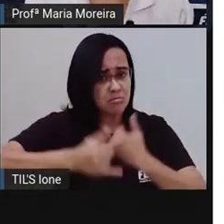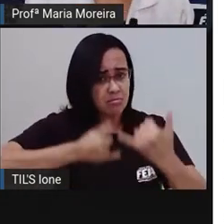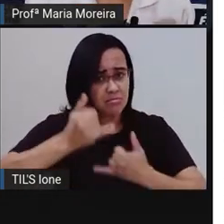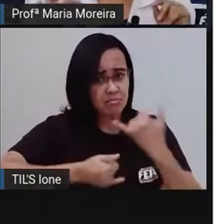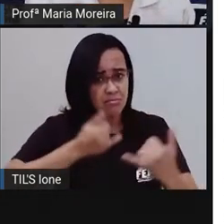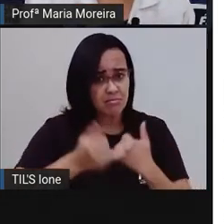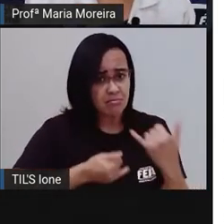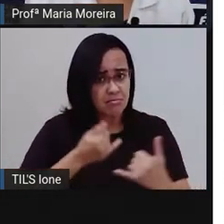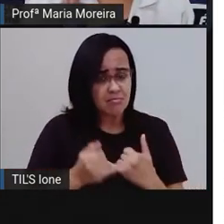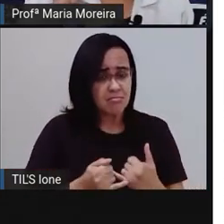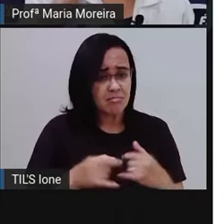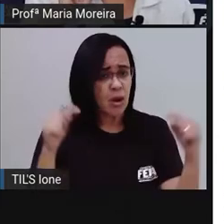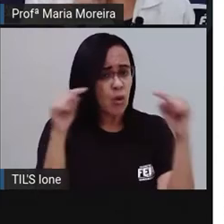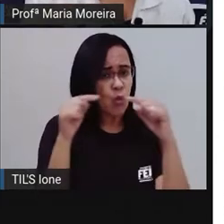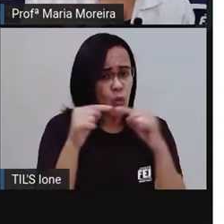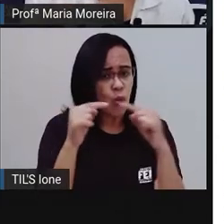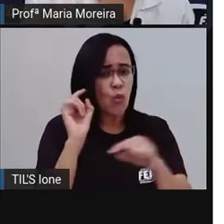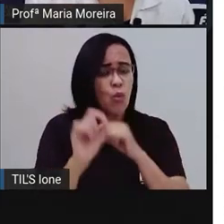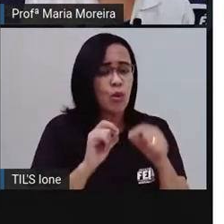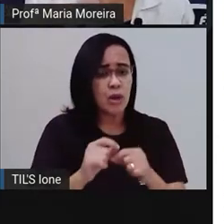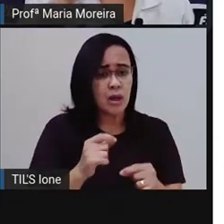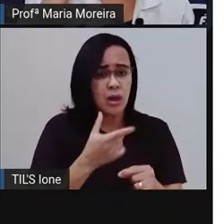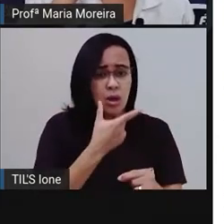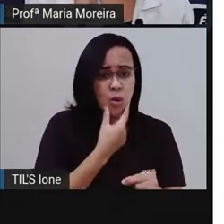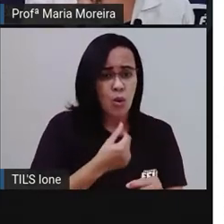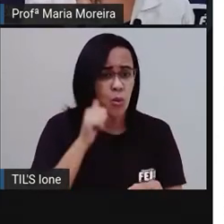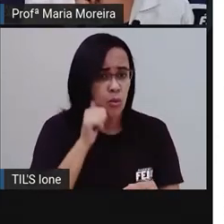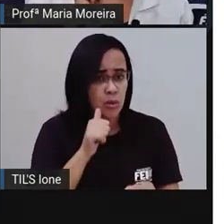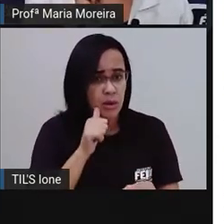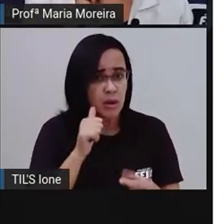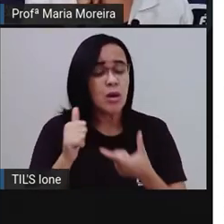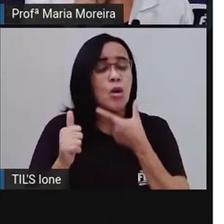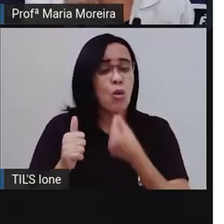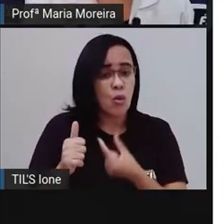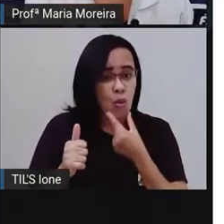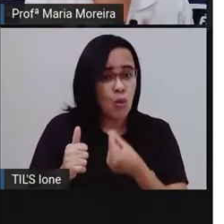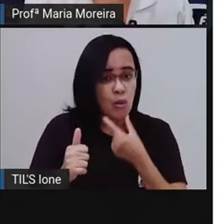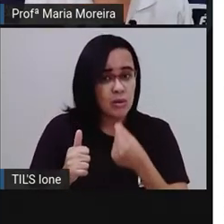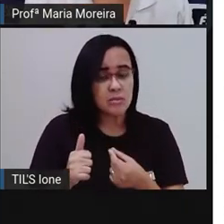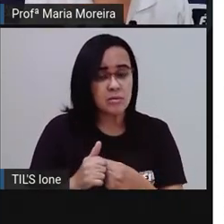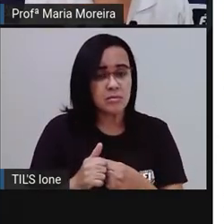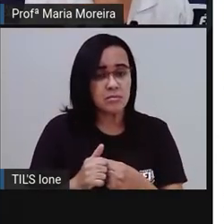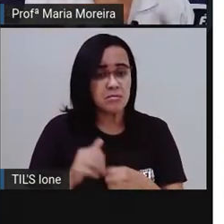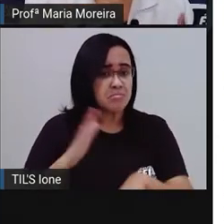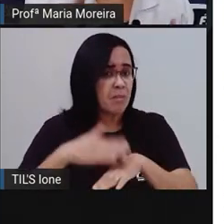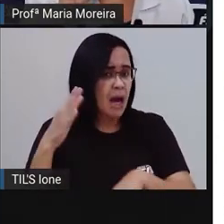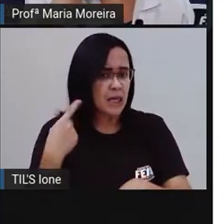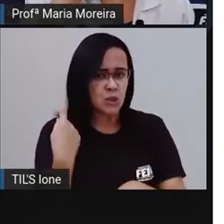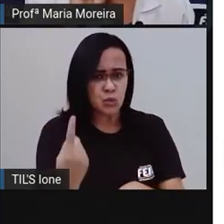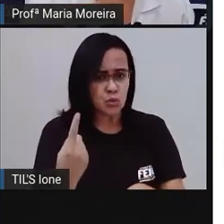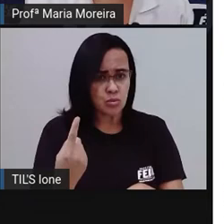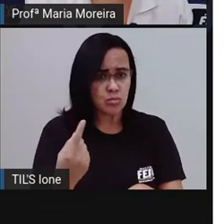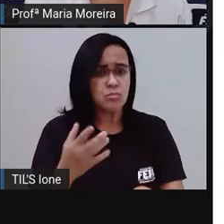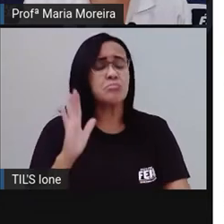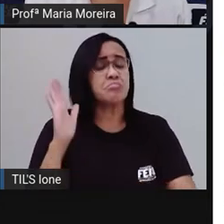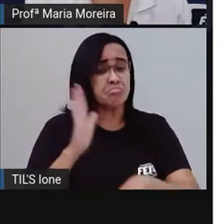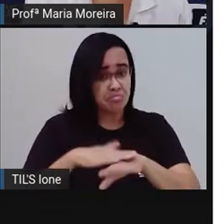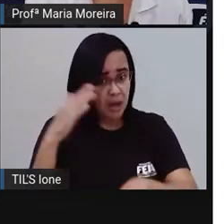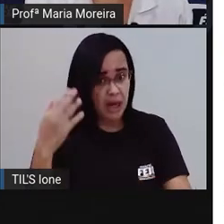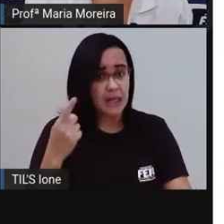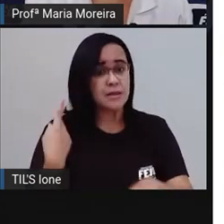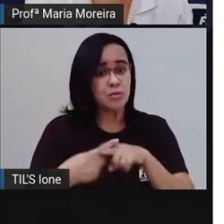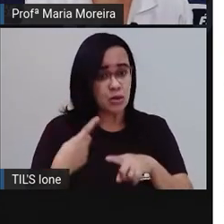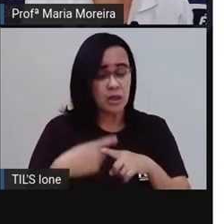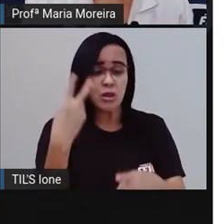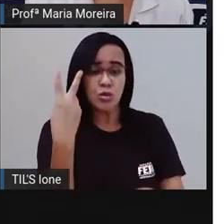e Lucas. Beleza. Masculino ou feminino? Masculino. Singular ou plural? Plural porque eu tenho dois aí.